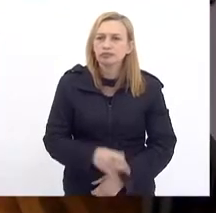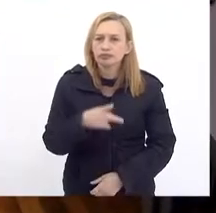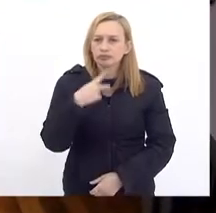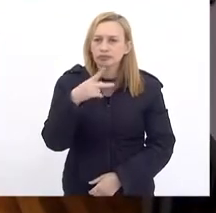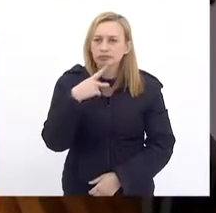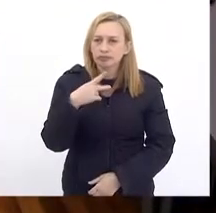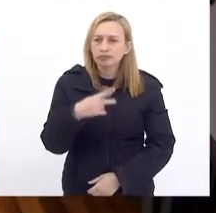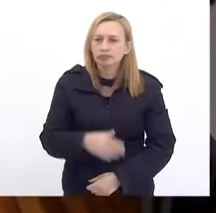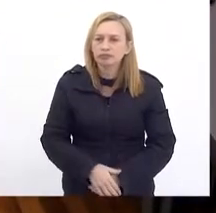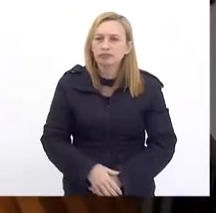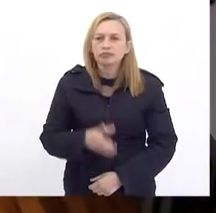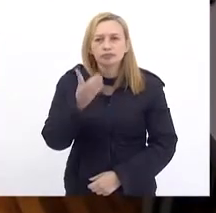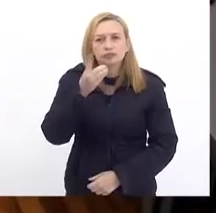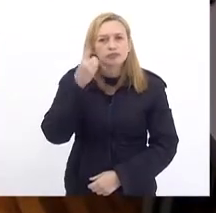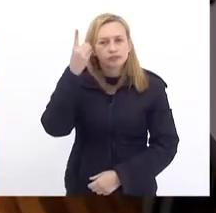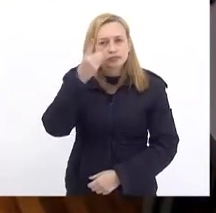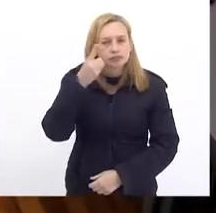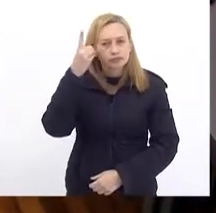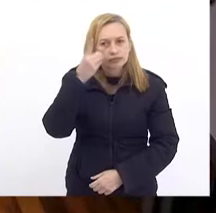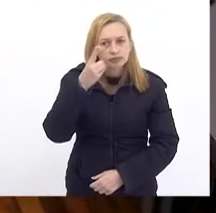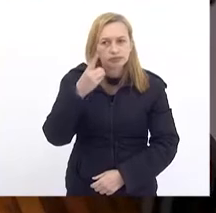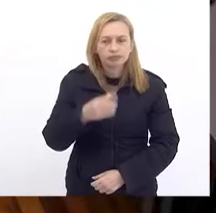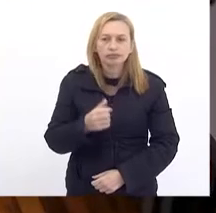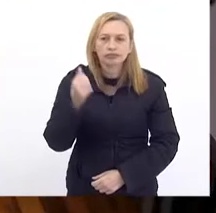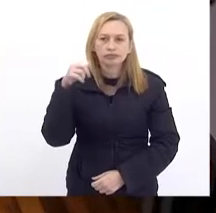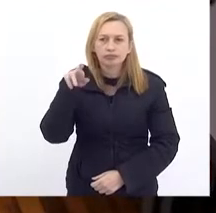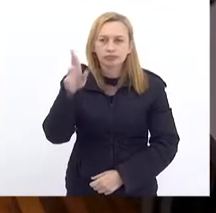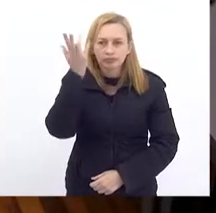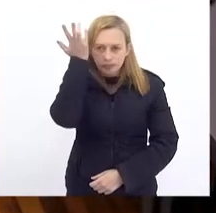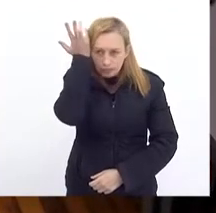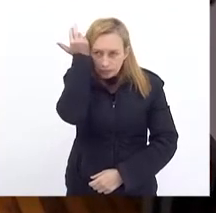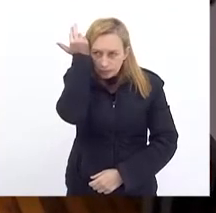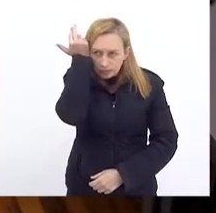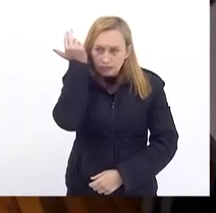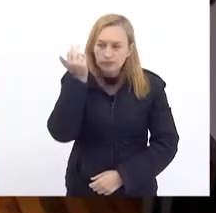O deputado Eleomar Coelho